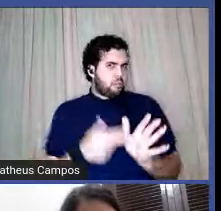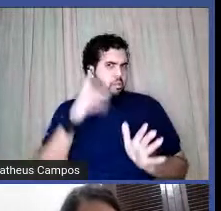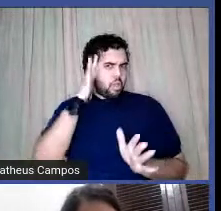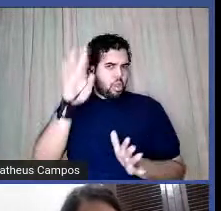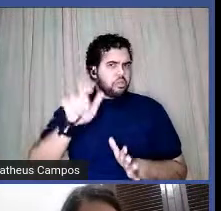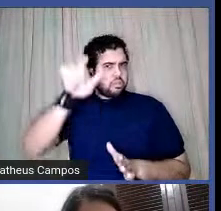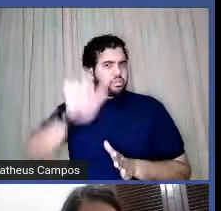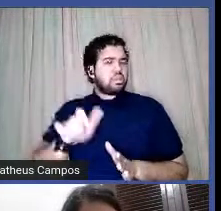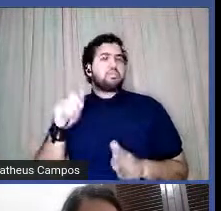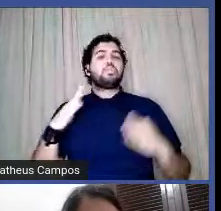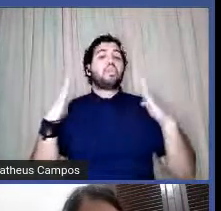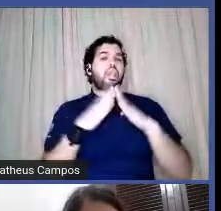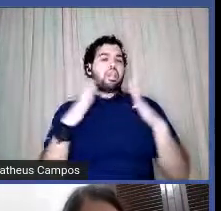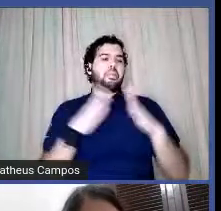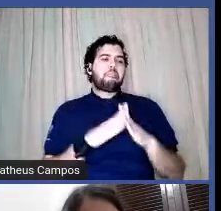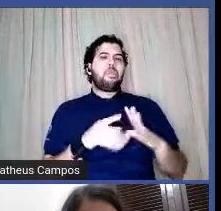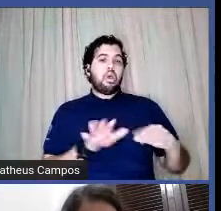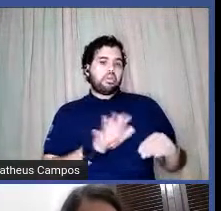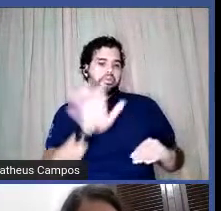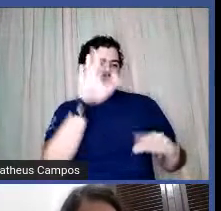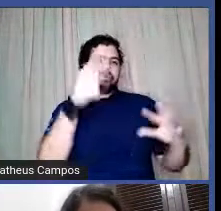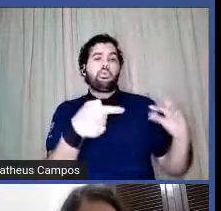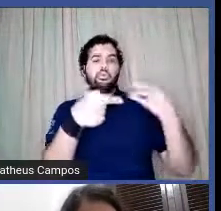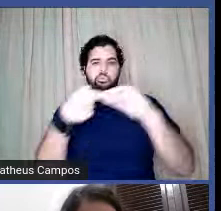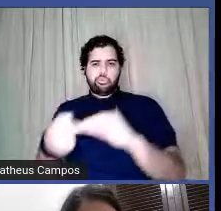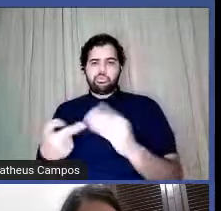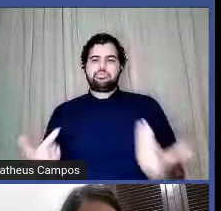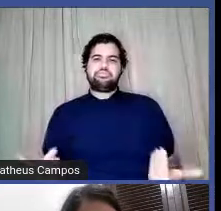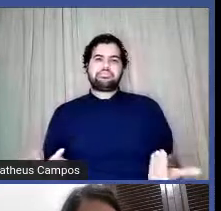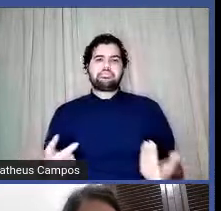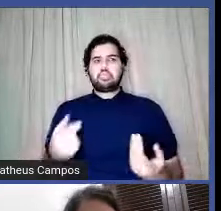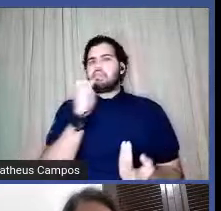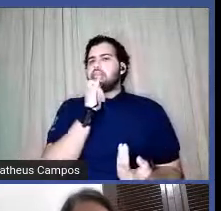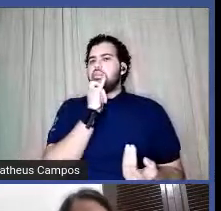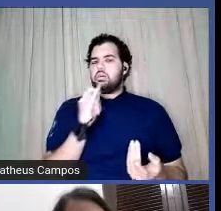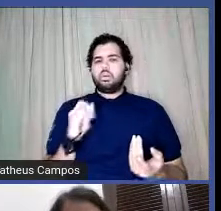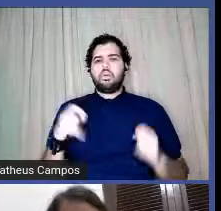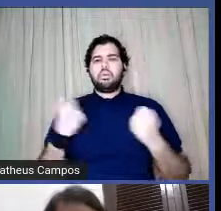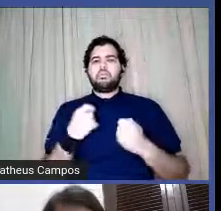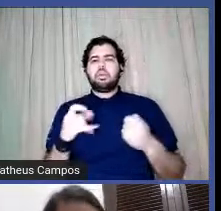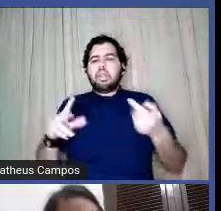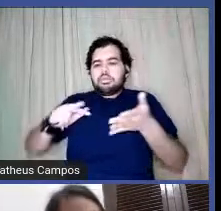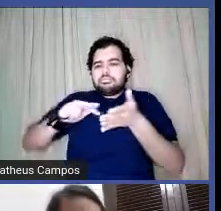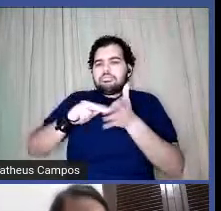periférica. A vida, pra gente, ela tem que ter sentido.